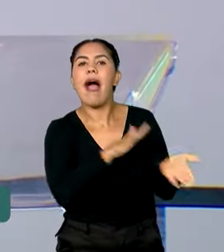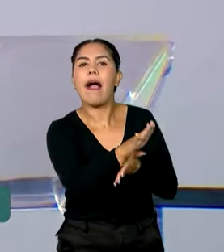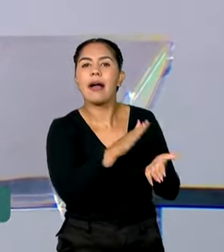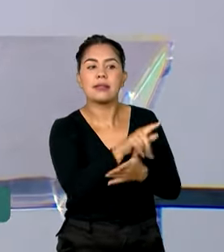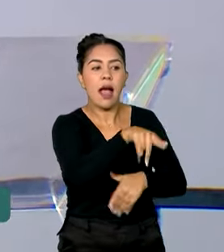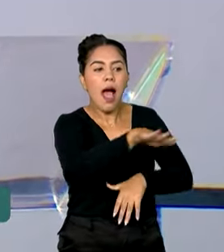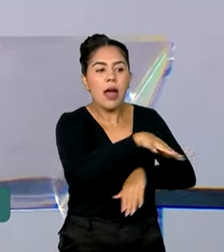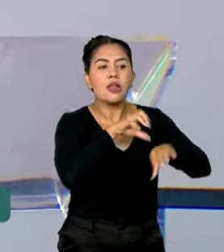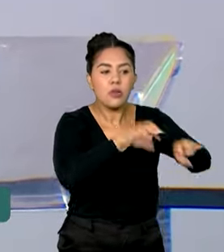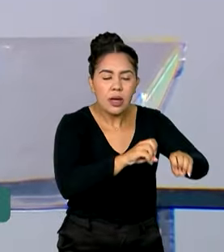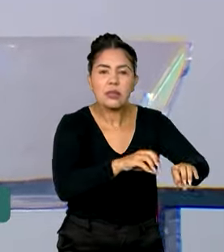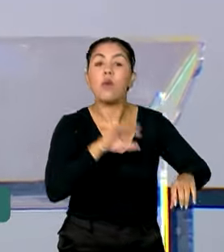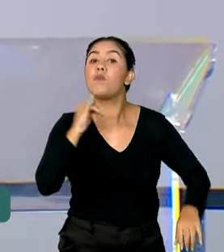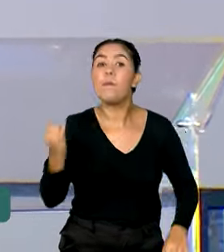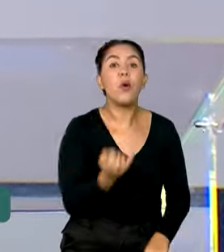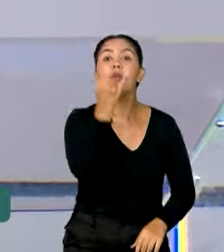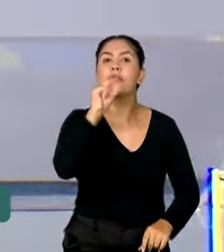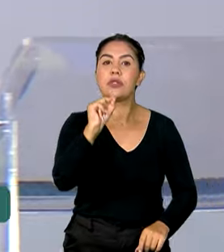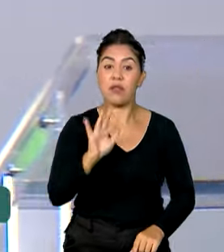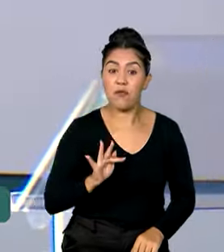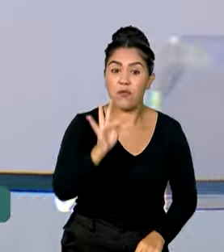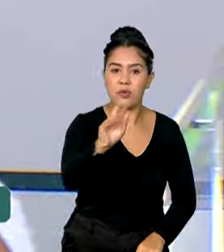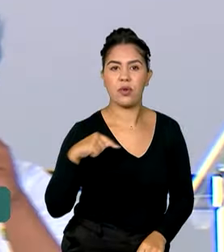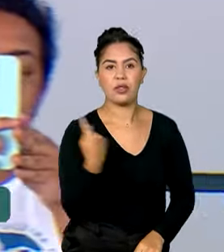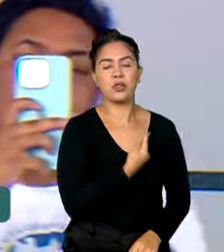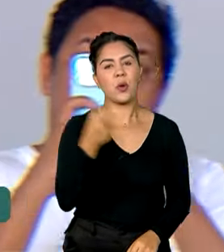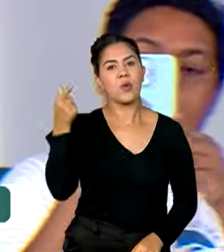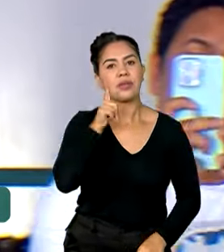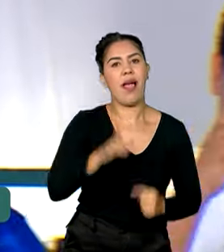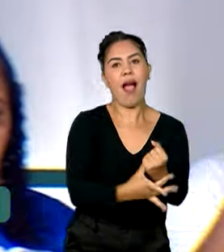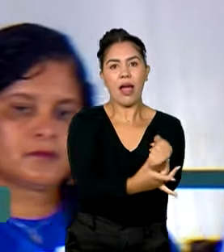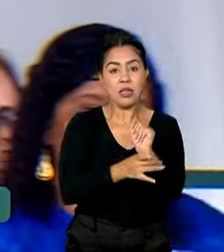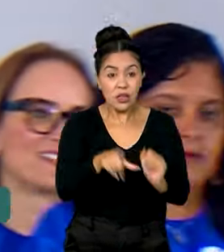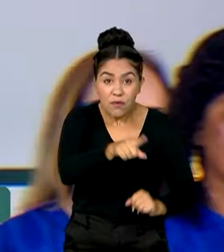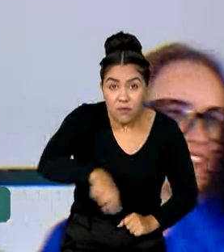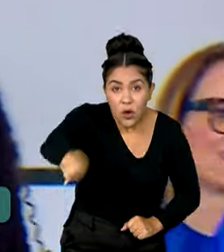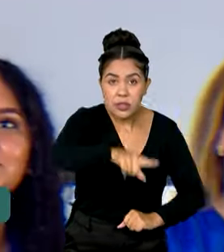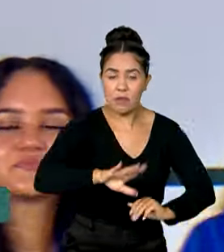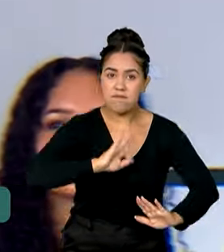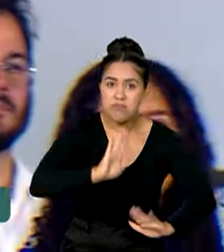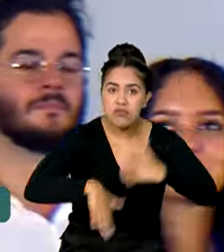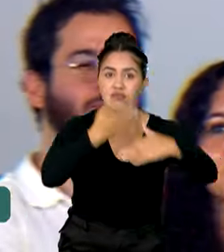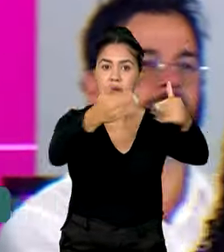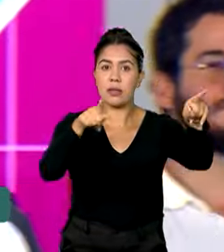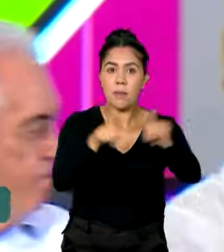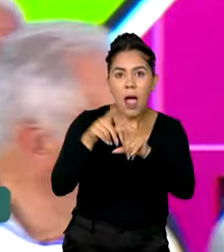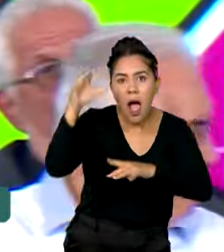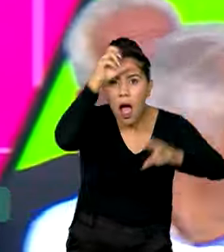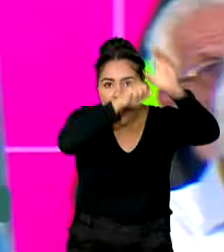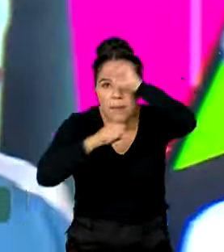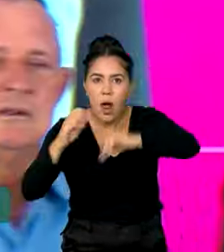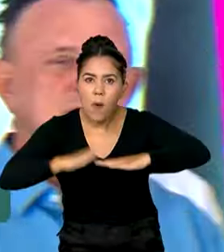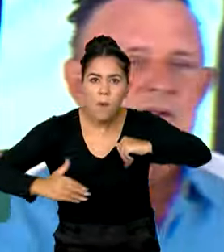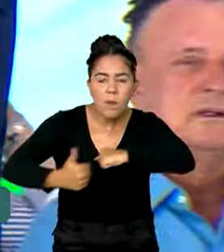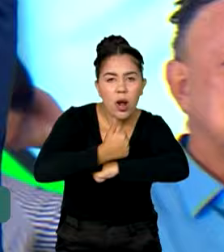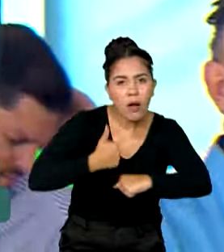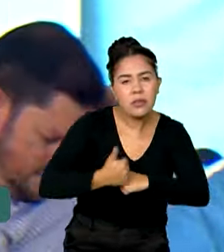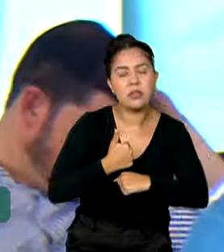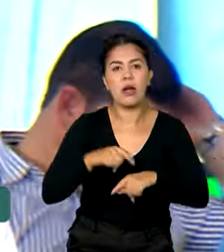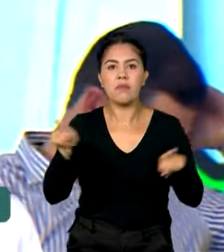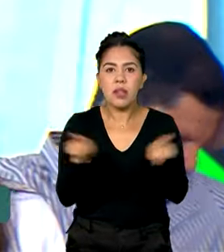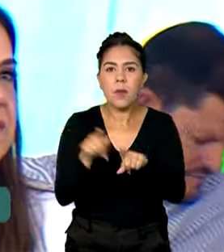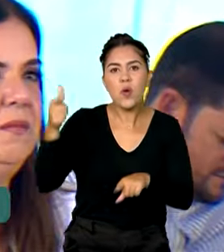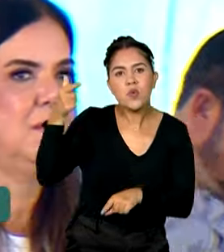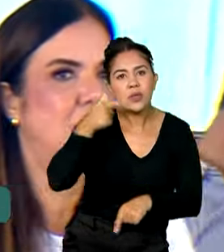importa é que nós estamos garantindo que vocês cresçam, aprendam a profissão, tirem o seu diploma